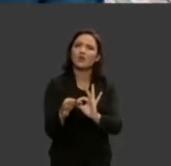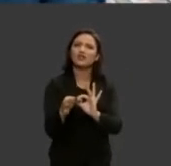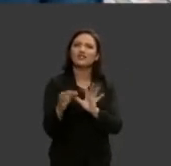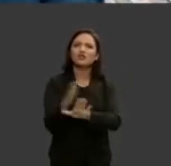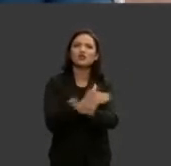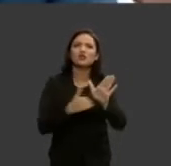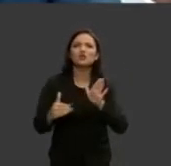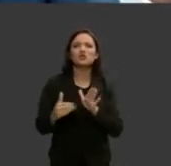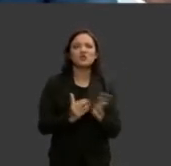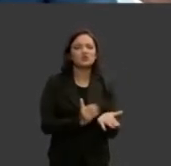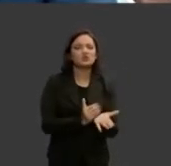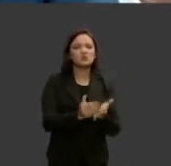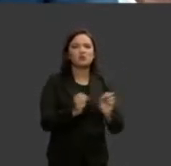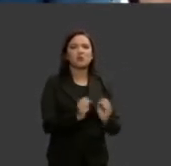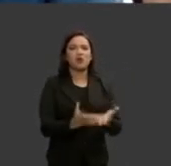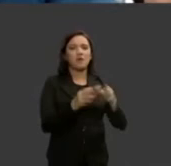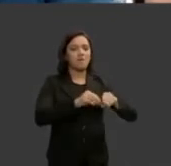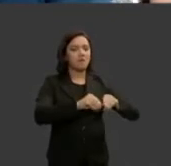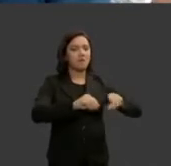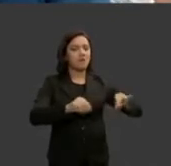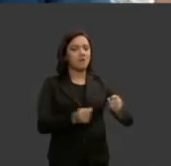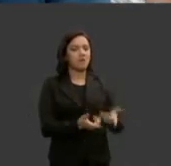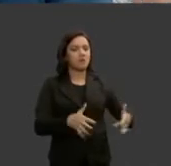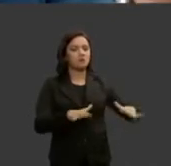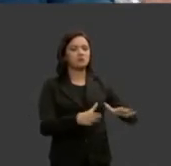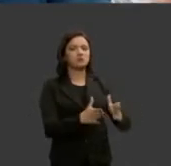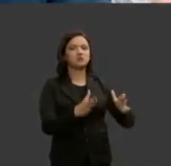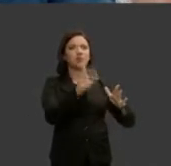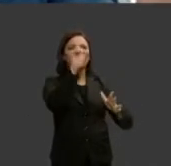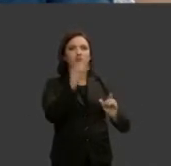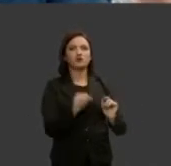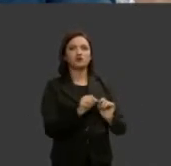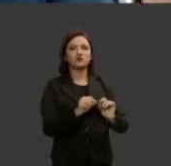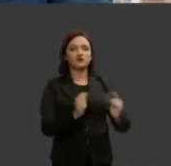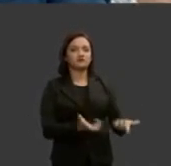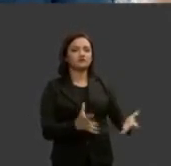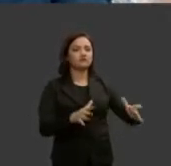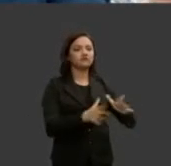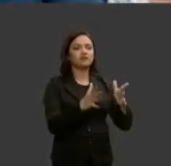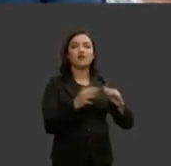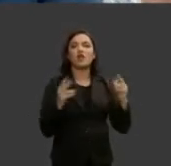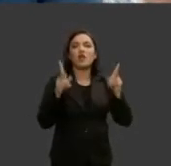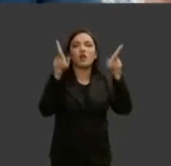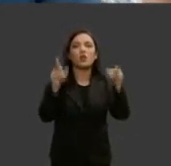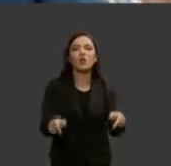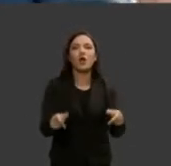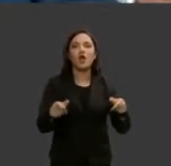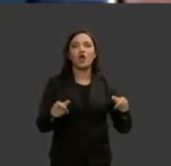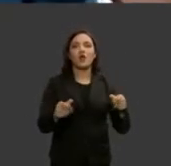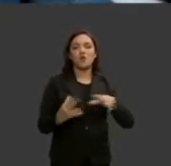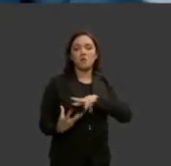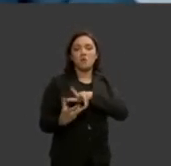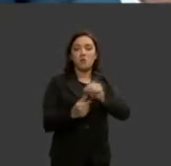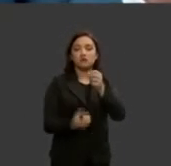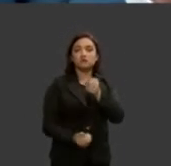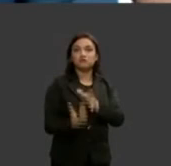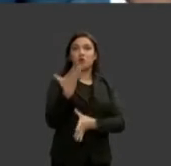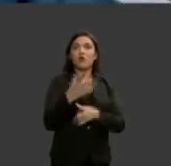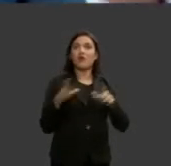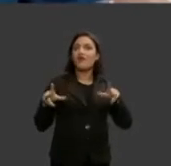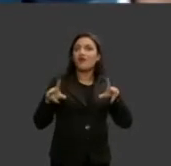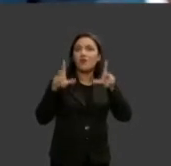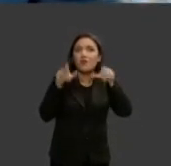pó da terra todos iguais desde o nascimento todos iguais desde a formação do mundo de mãos